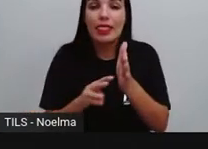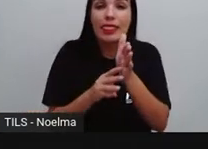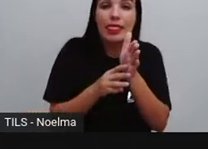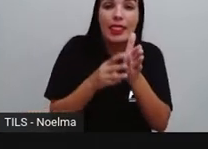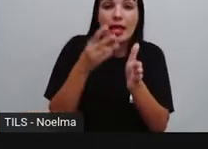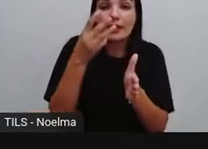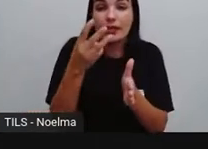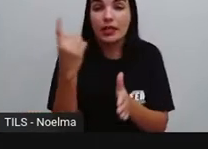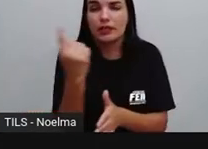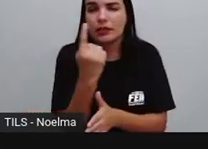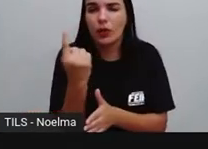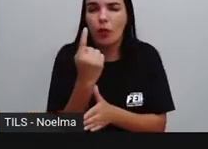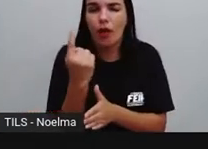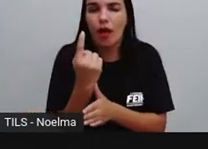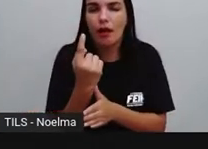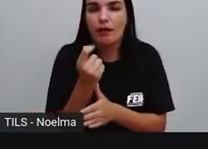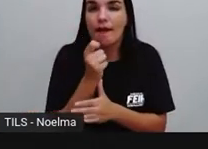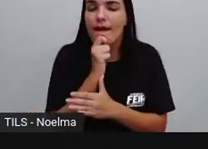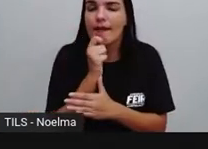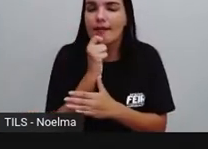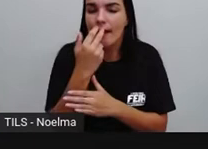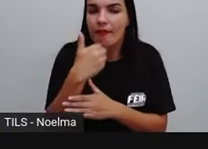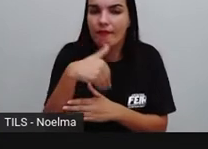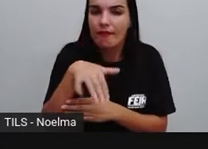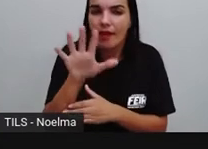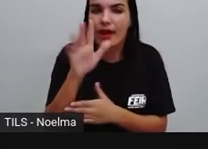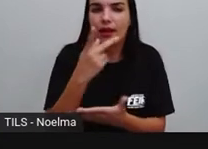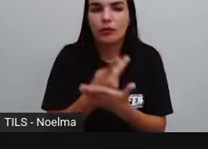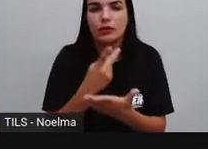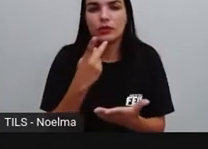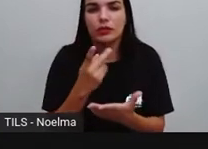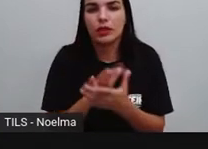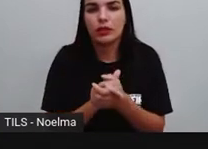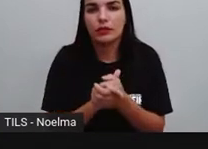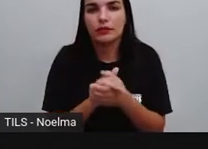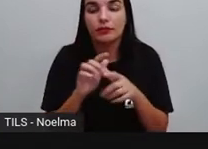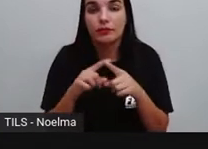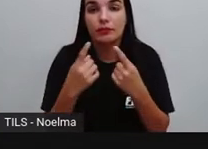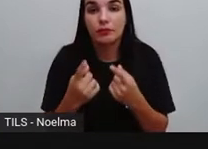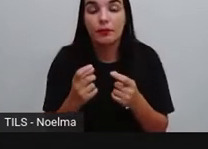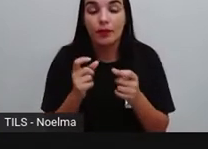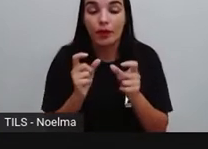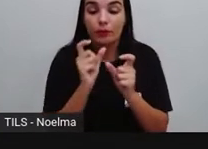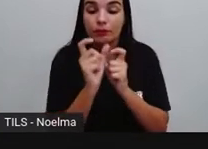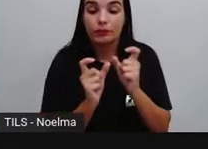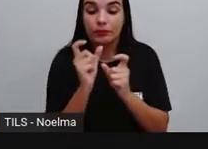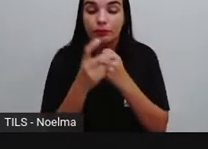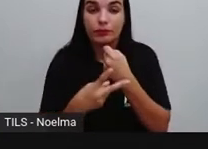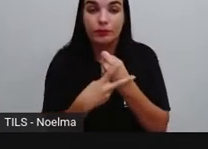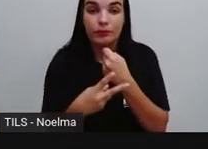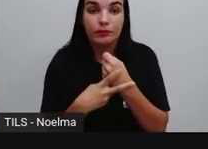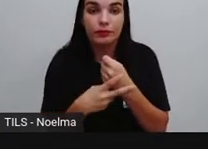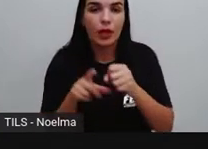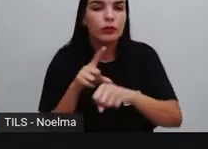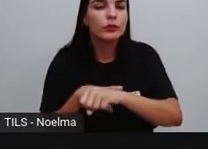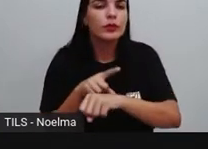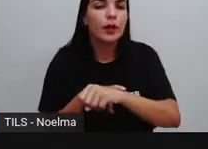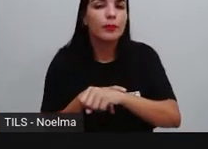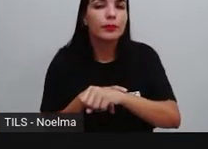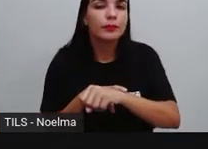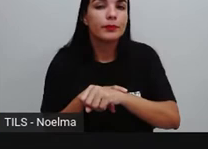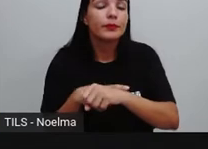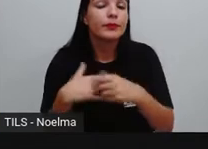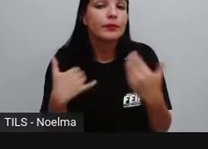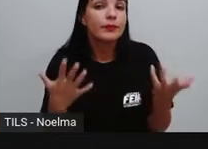acontecer, né? Então, nós temos aí um verbo que está conjugado em que tempo? Está